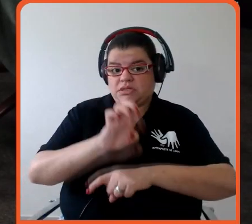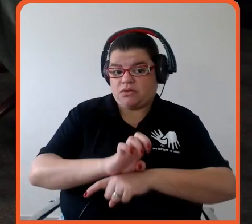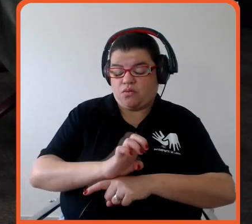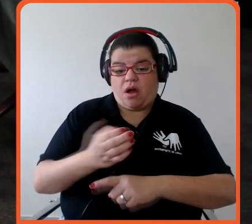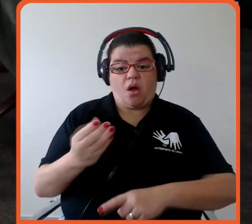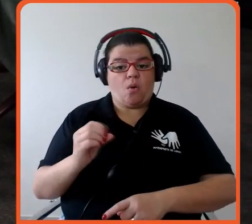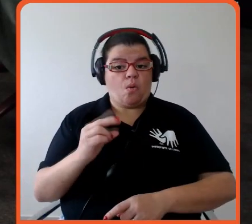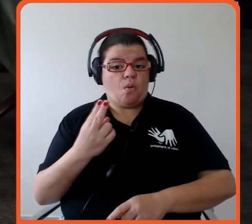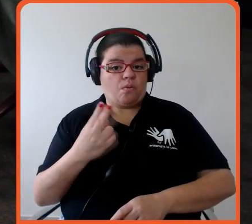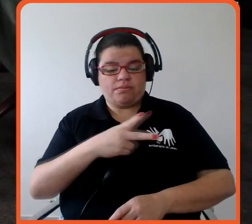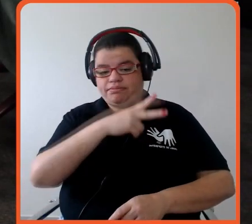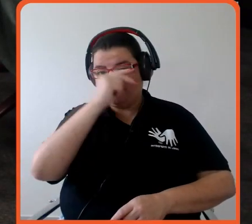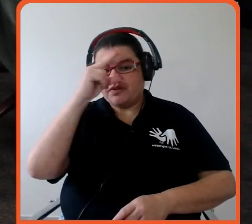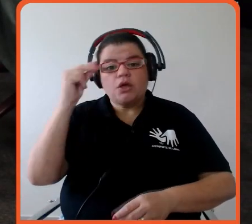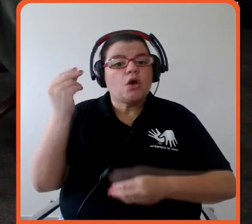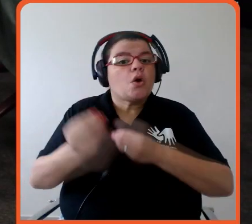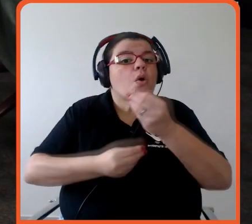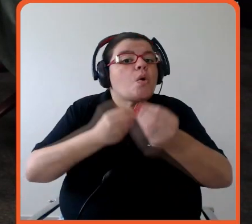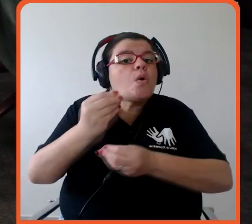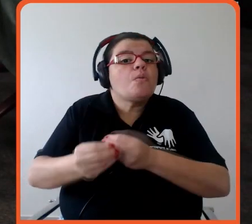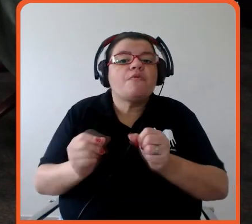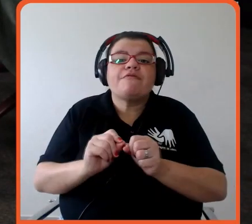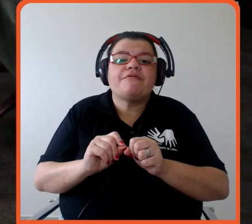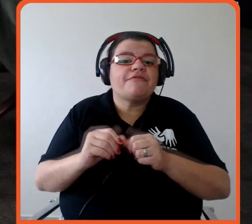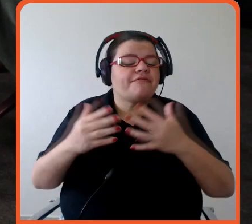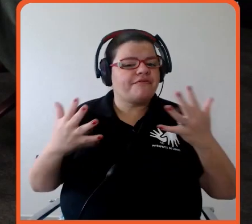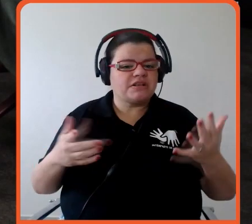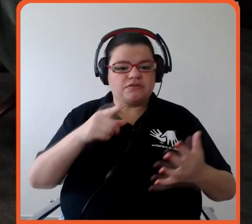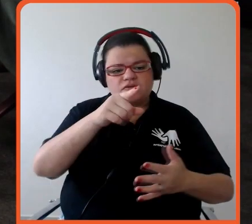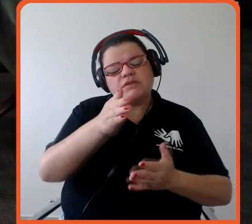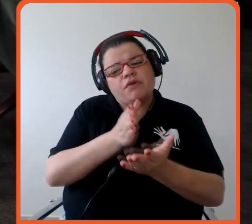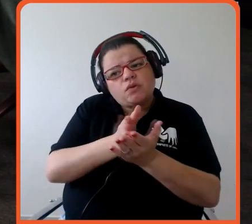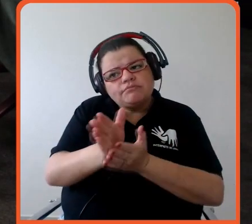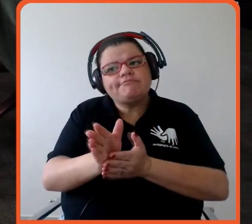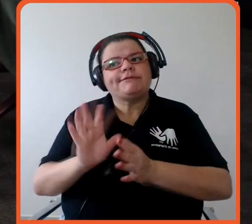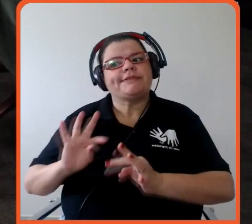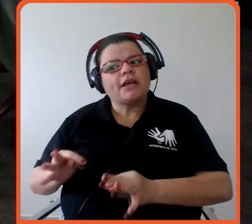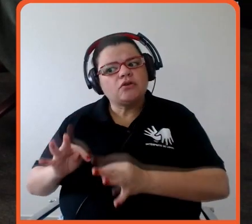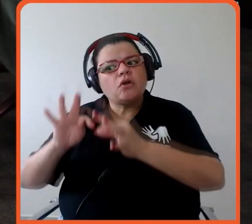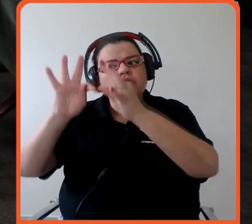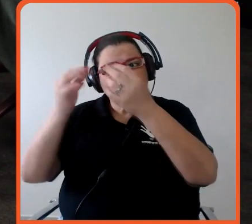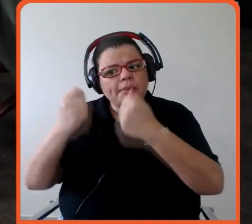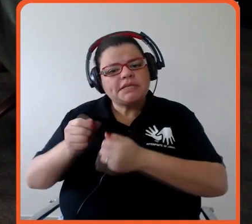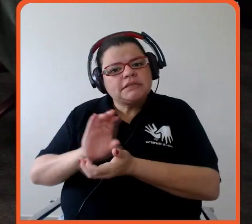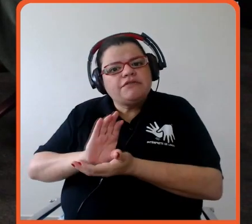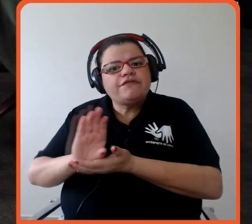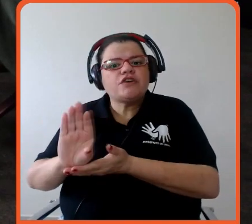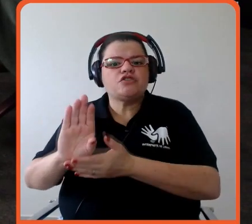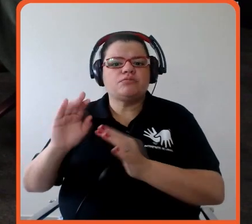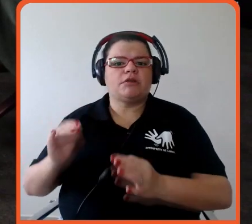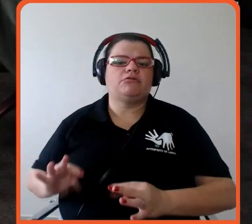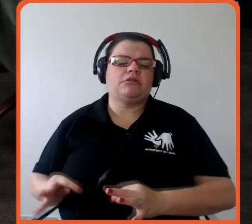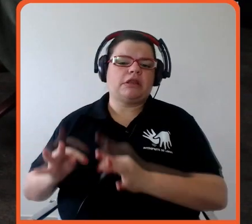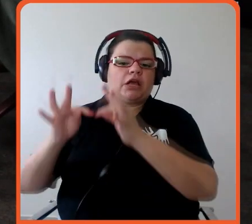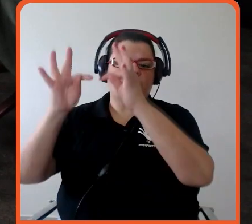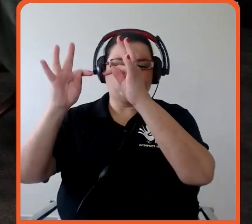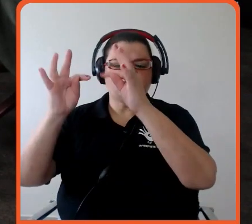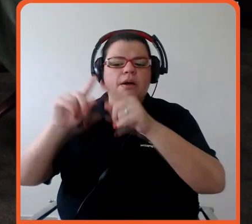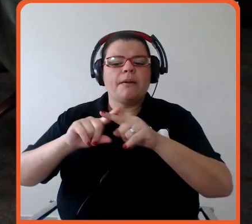meio tempo? A rota tecnológica você já trouxe aqui, né? Mas como que a gente faz para garantir uma imagem